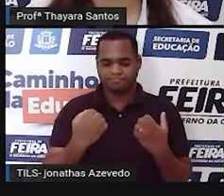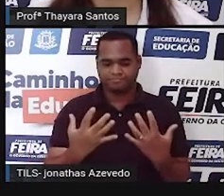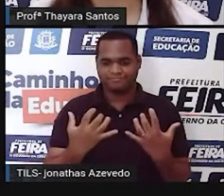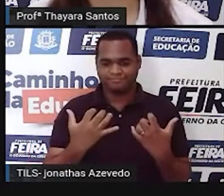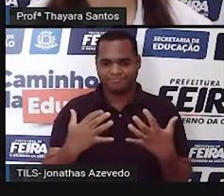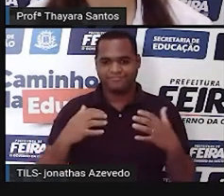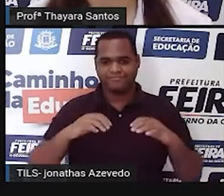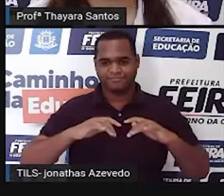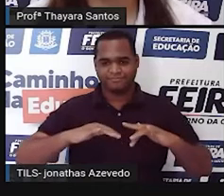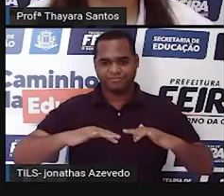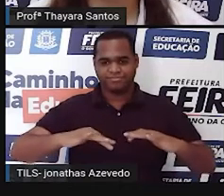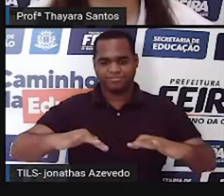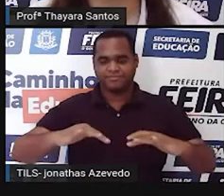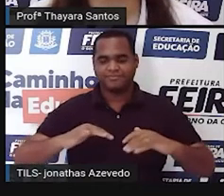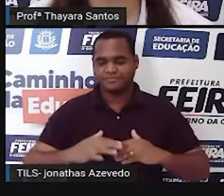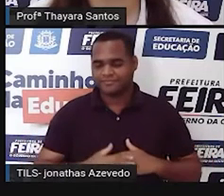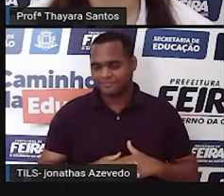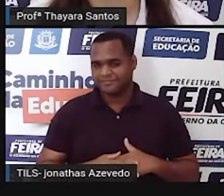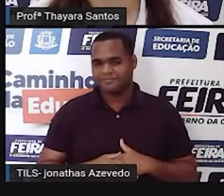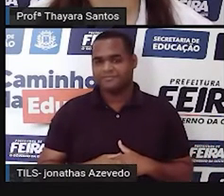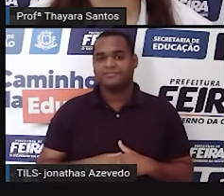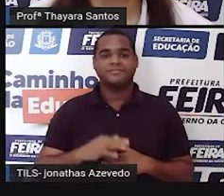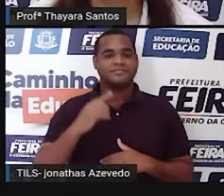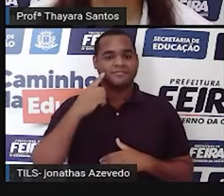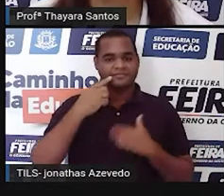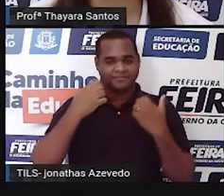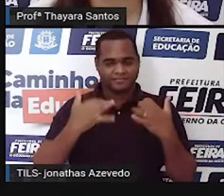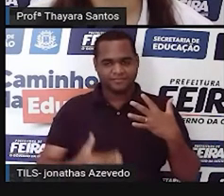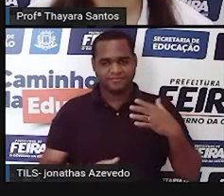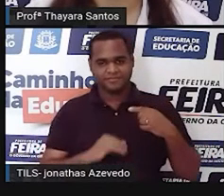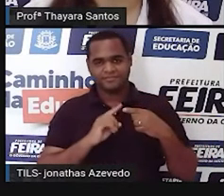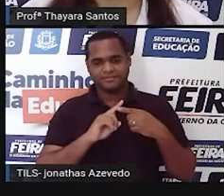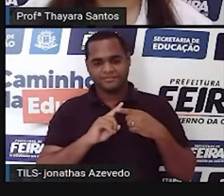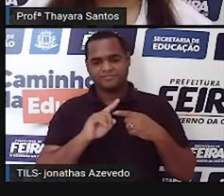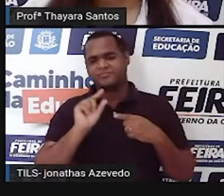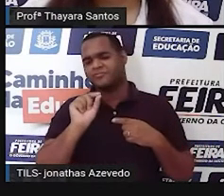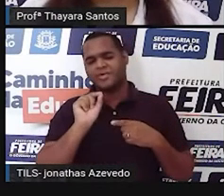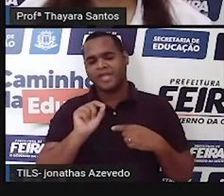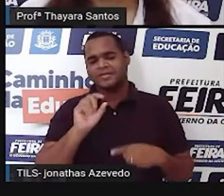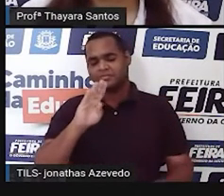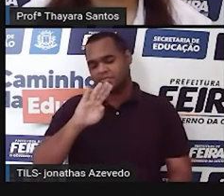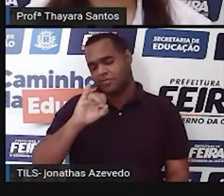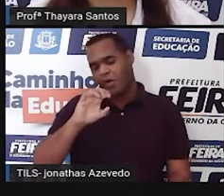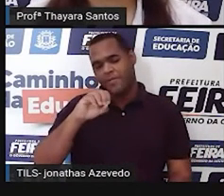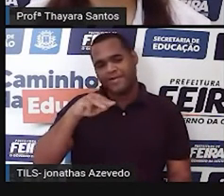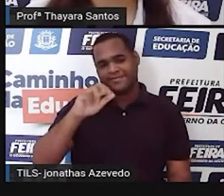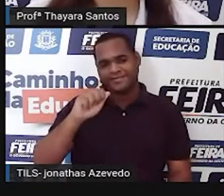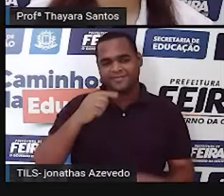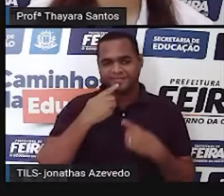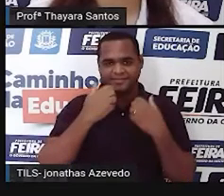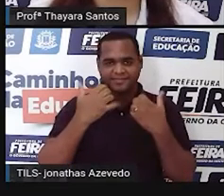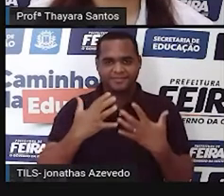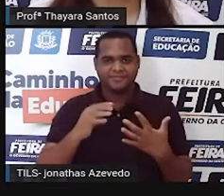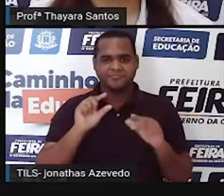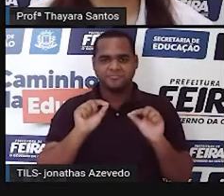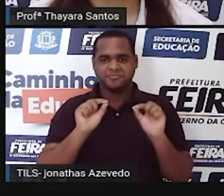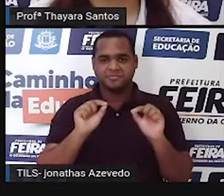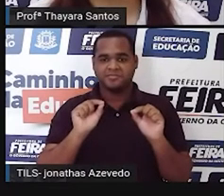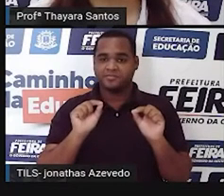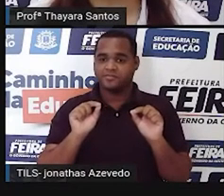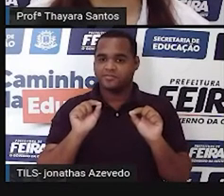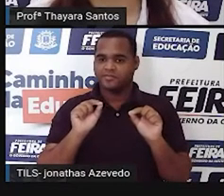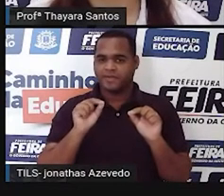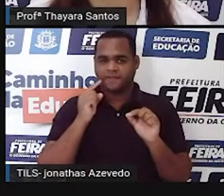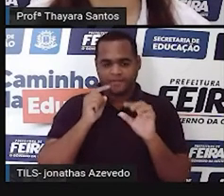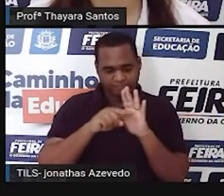Agora, antes da gente começar a falar sobre esses três biomas, vamos relembrar o que é um bioma. Então, um bioma, se a gente coloca aí,